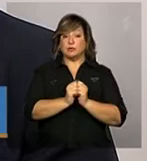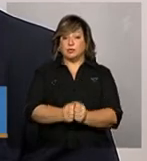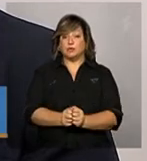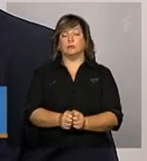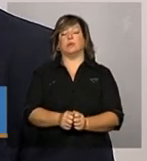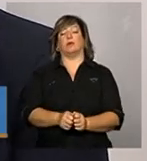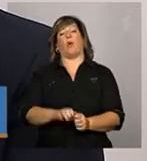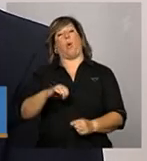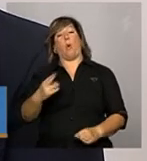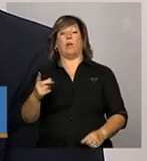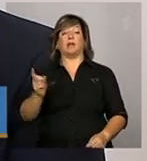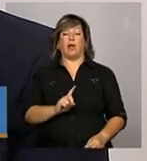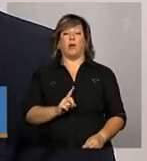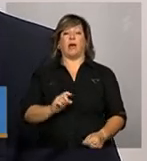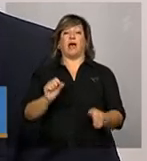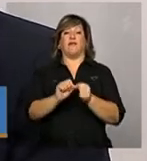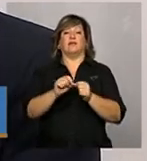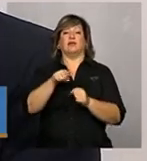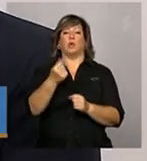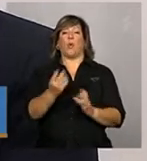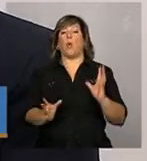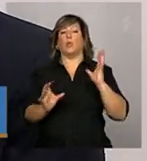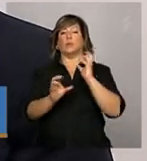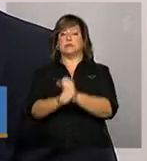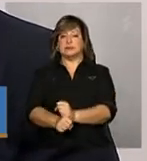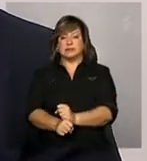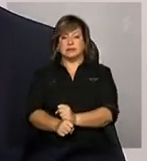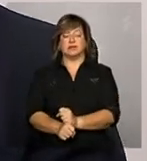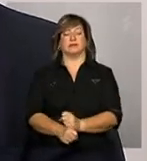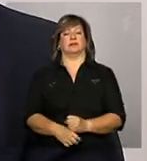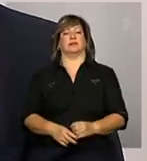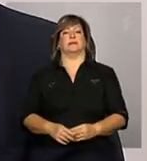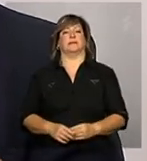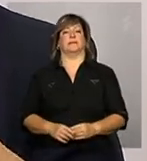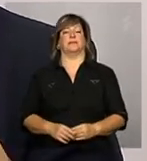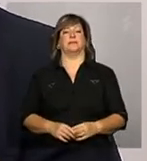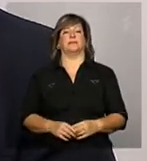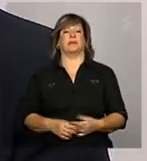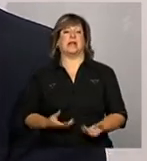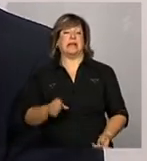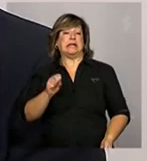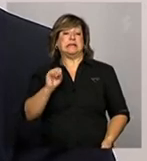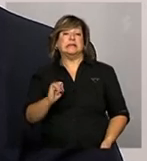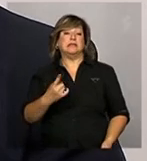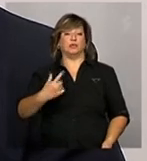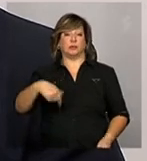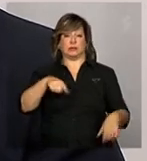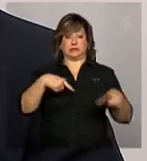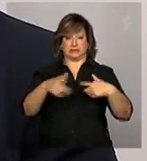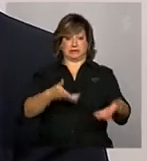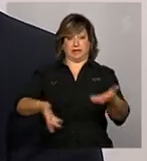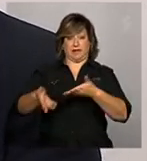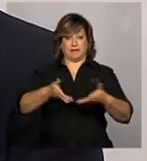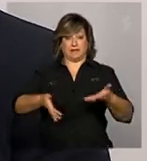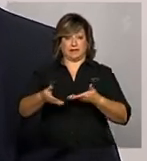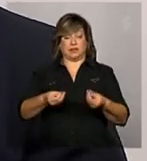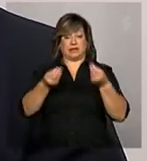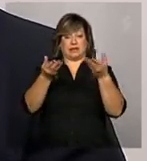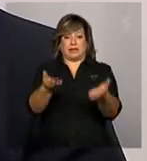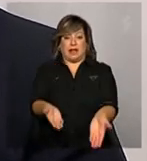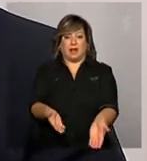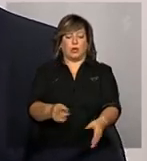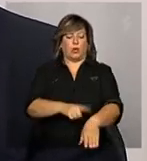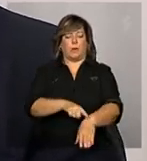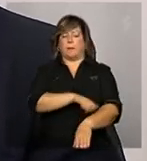elaboração do orçamento, a execução do orçamento, se os serviços foram prestados durante todo o período à